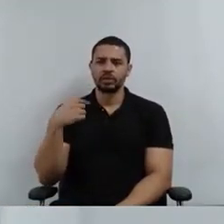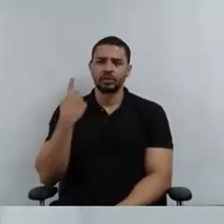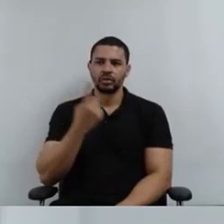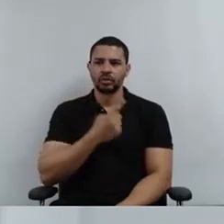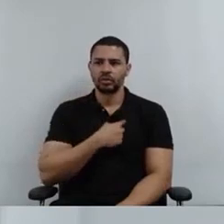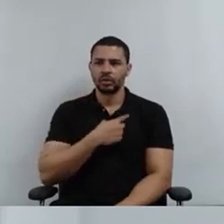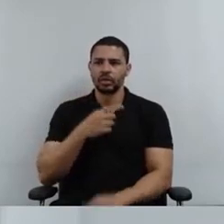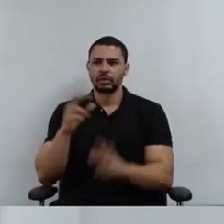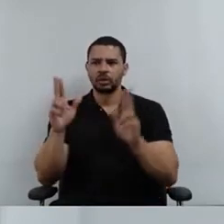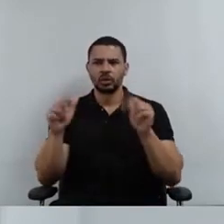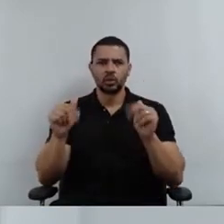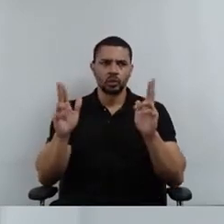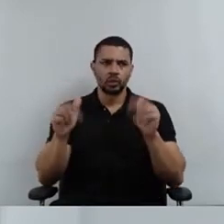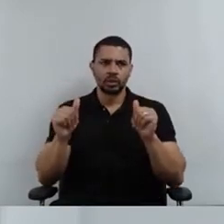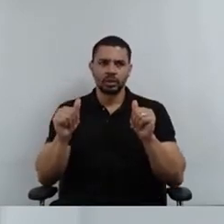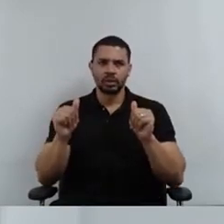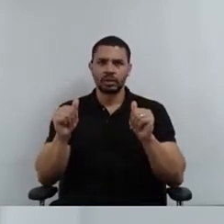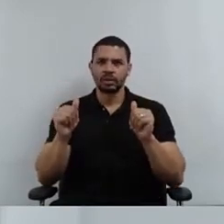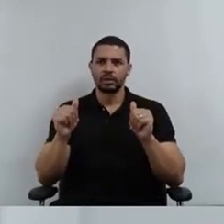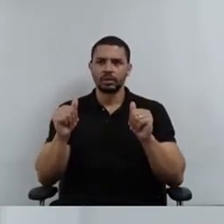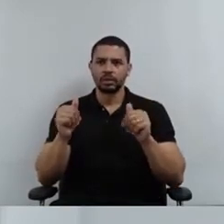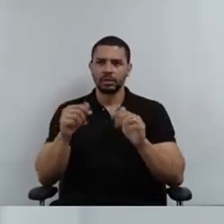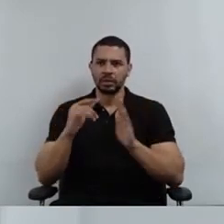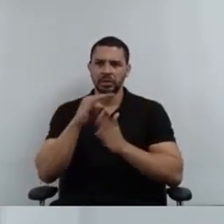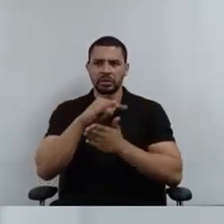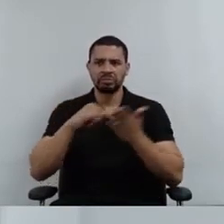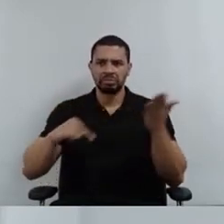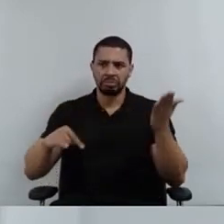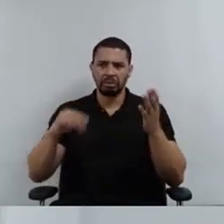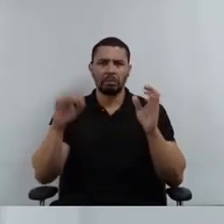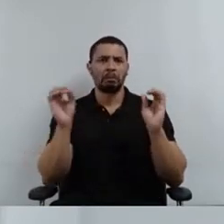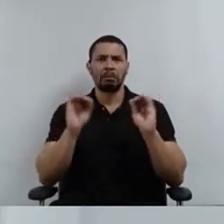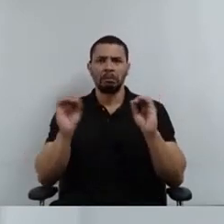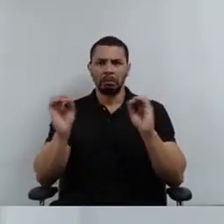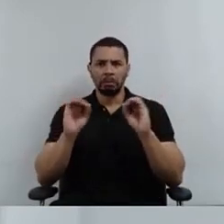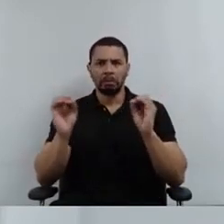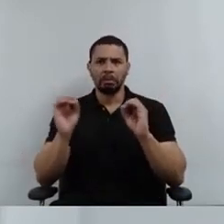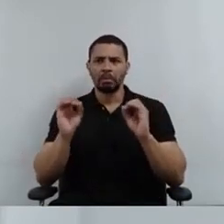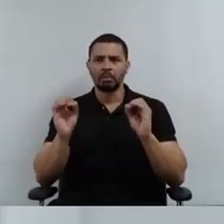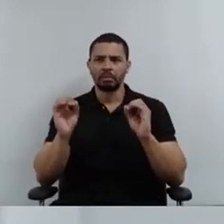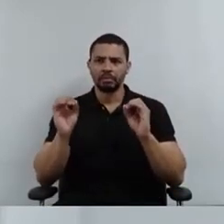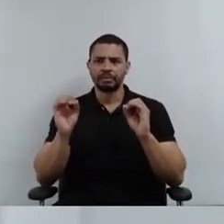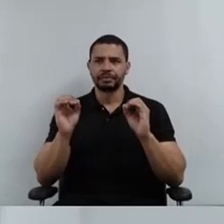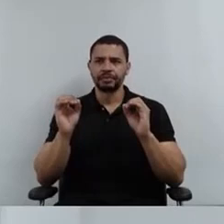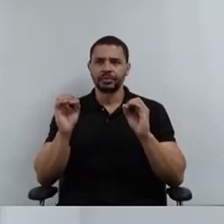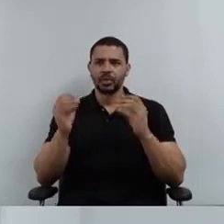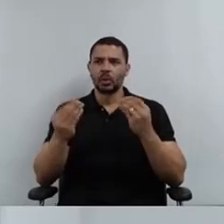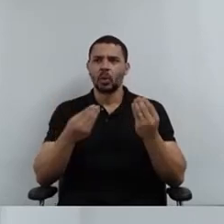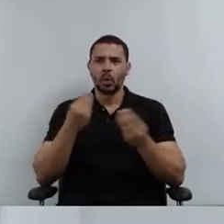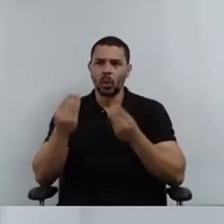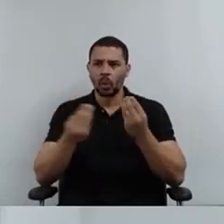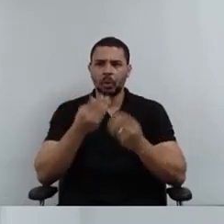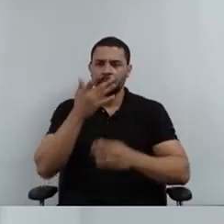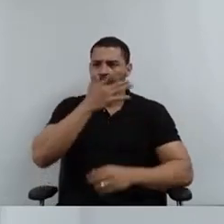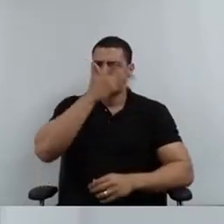recebemos nenhum documento, nada para fazer essa pesquisa com os moradores. Eu sou moradora aqui da Santa